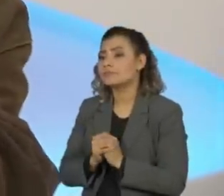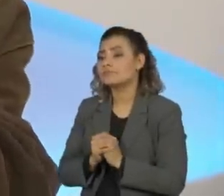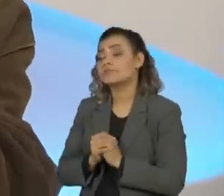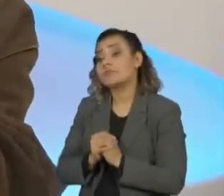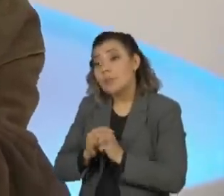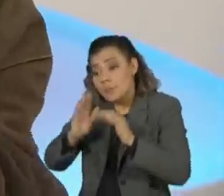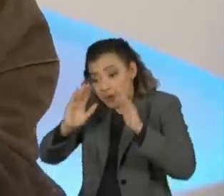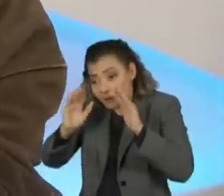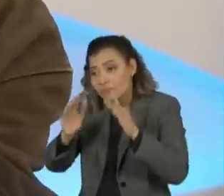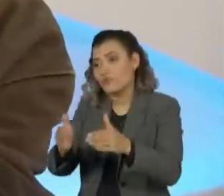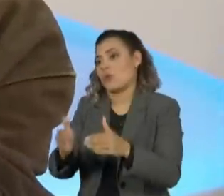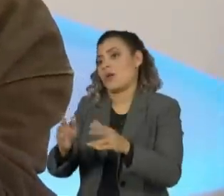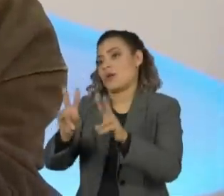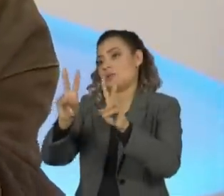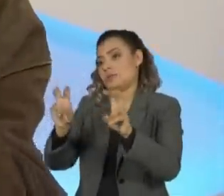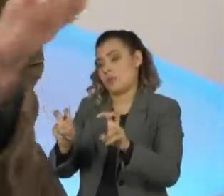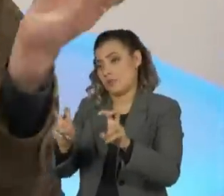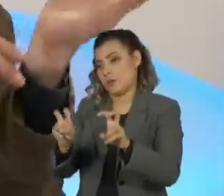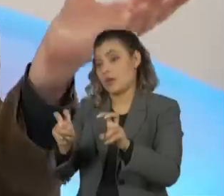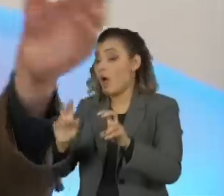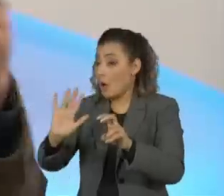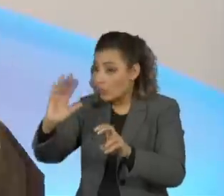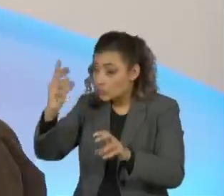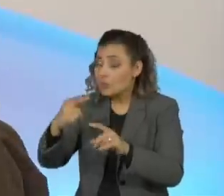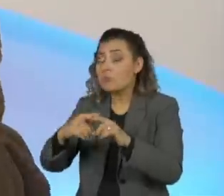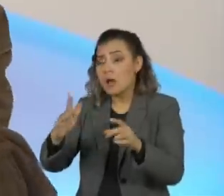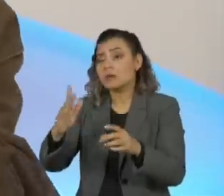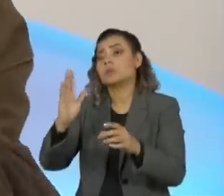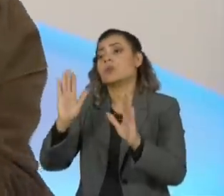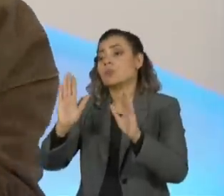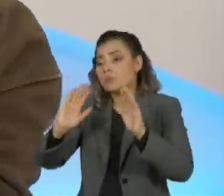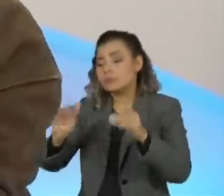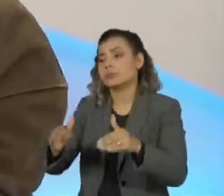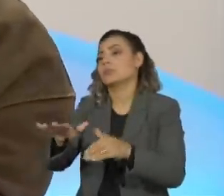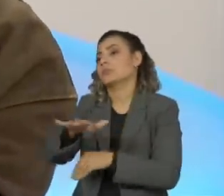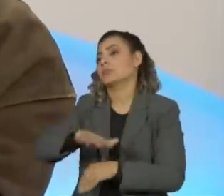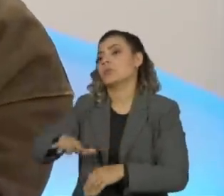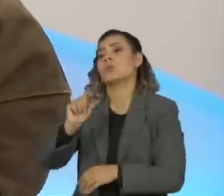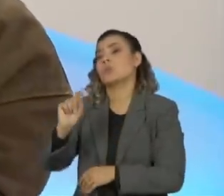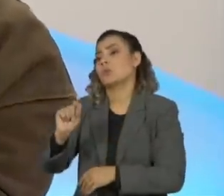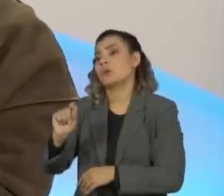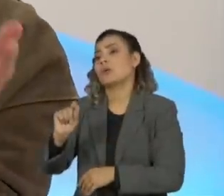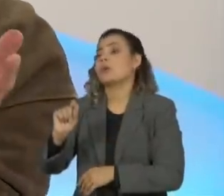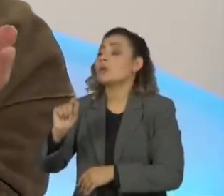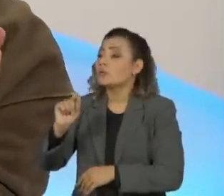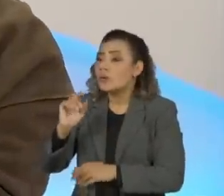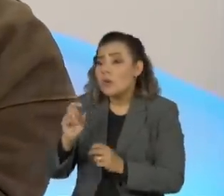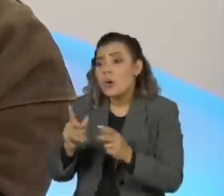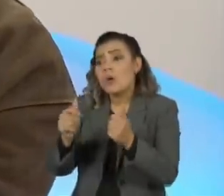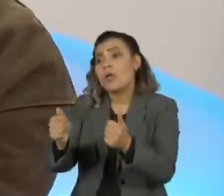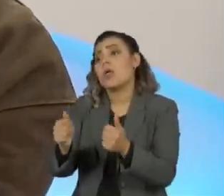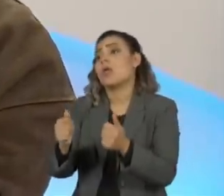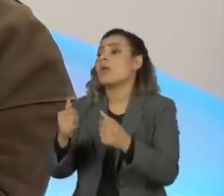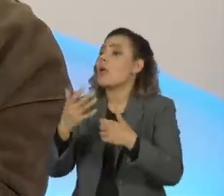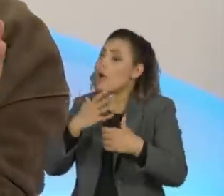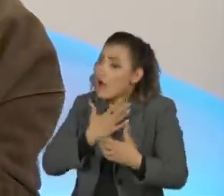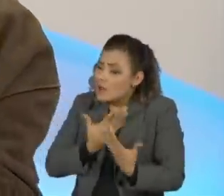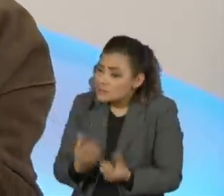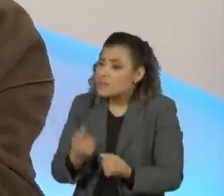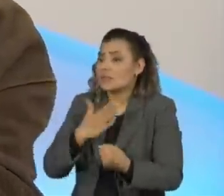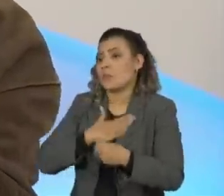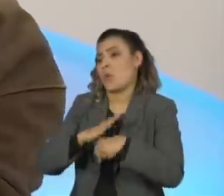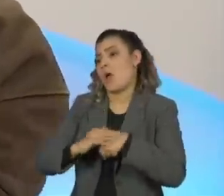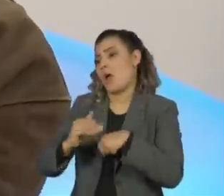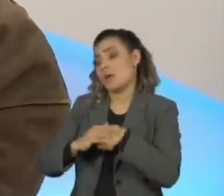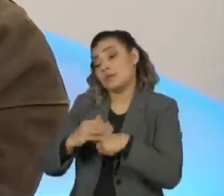para focar uma situação, não somente, como eu falei, no setor pragmático, mas no setor do afeto. Aceitem o meu afeto, o meu carinho